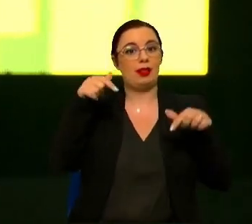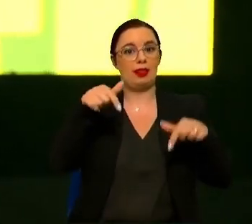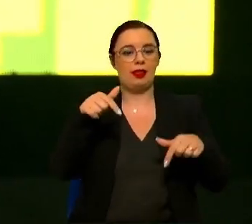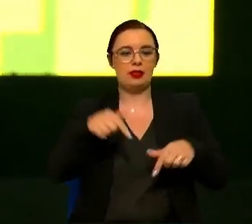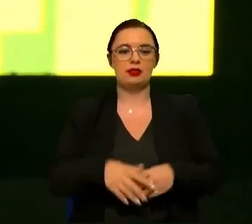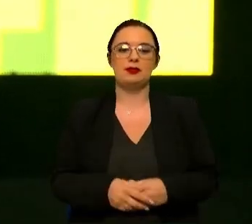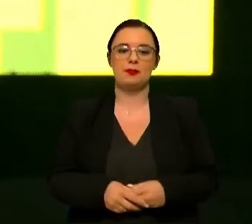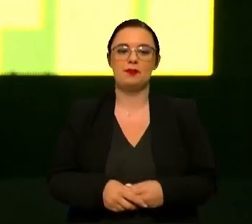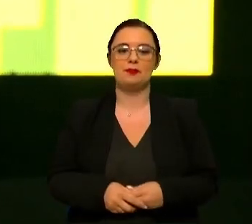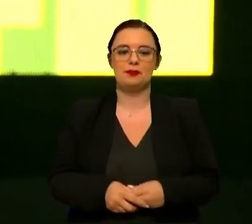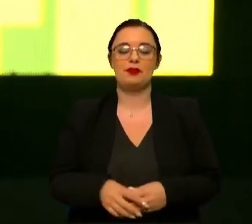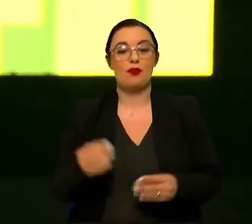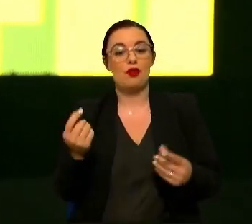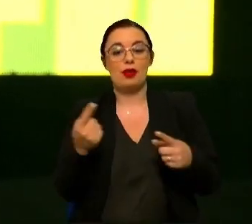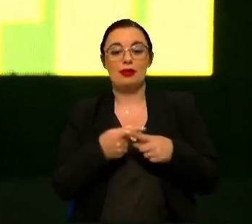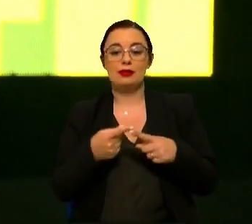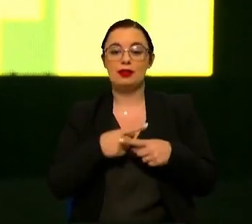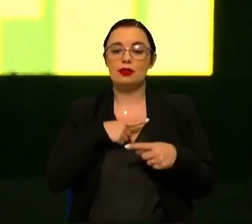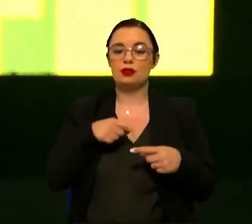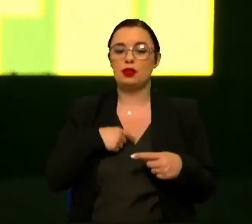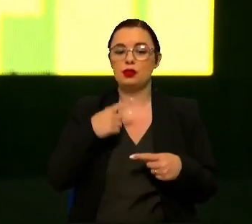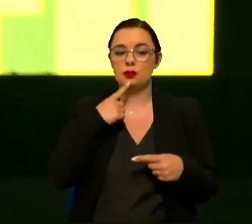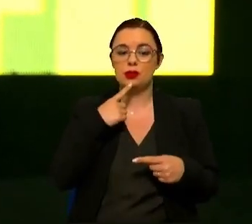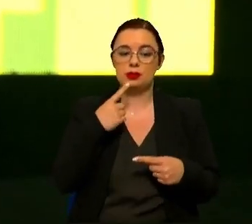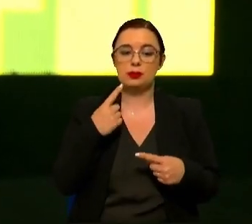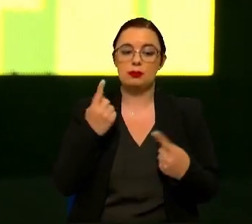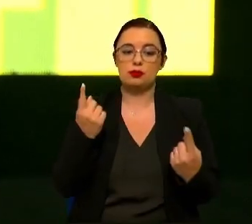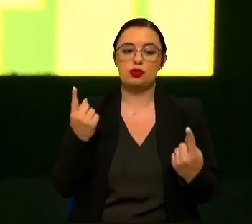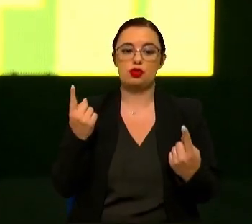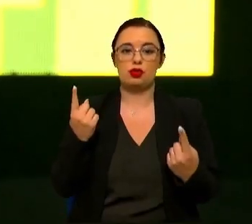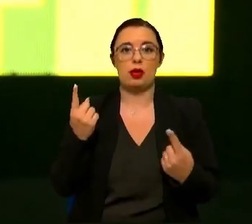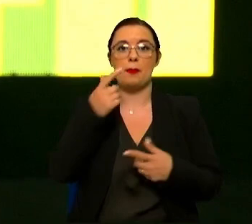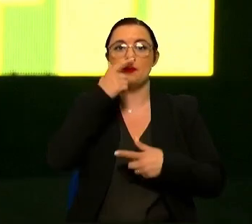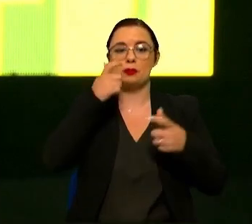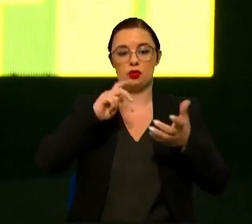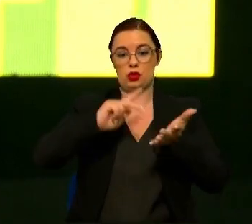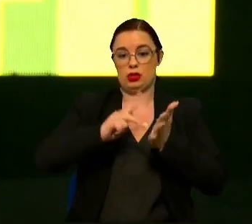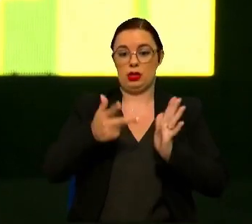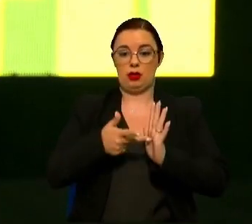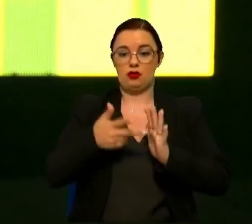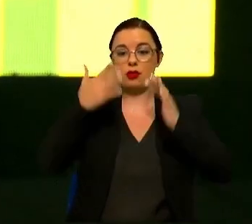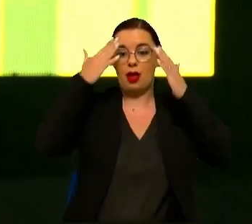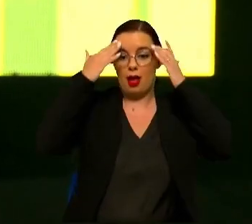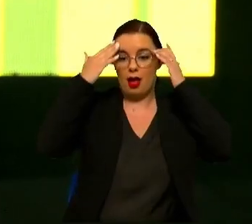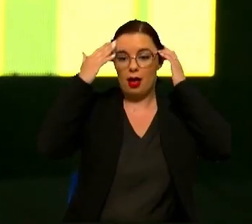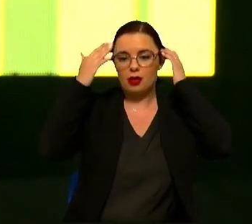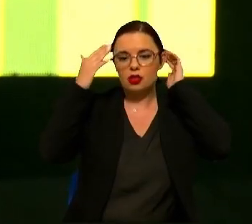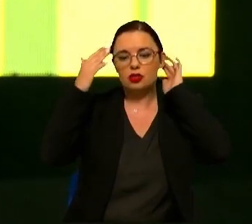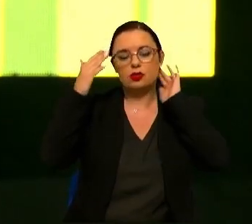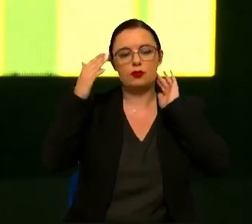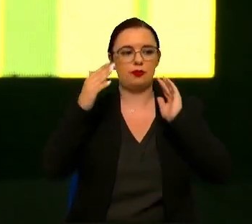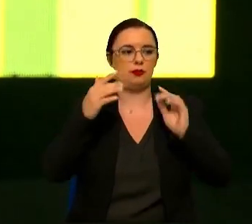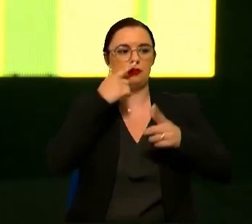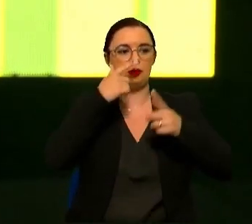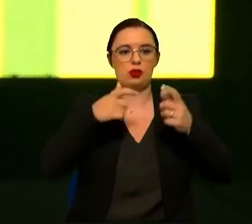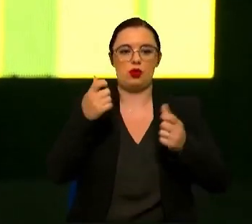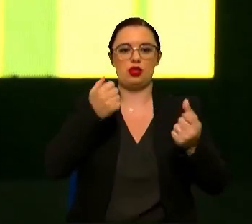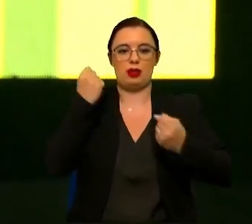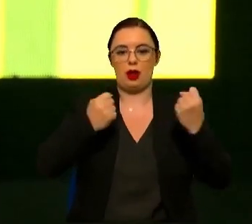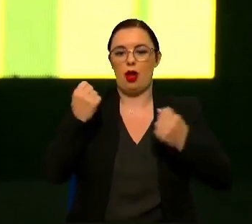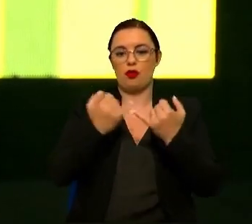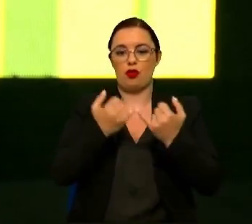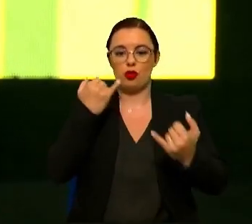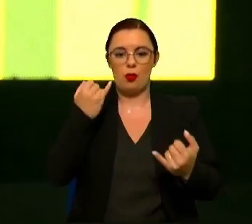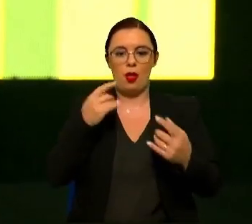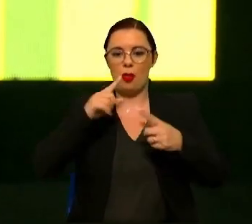Foi especialmente interessante perceber que os espíritos em tecnologia acham que os carros autónomos